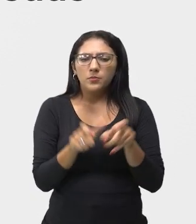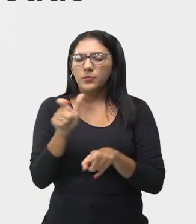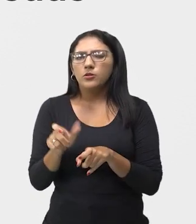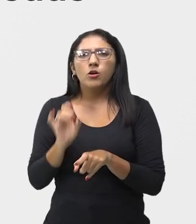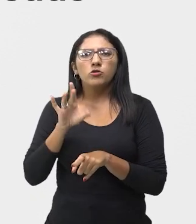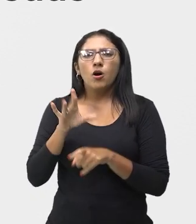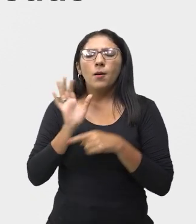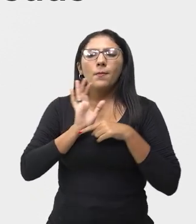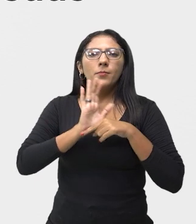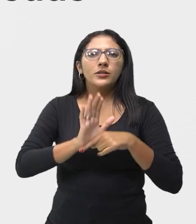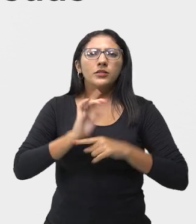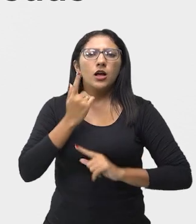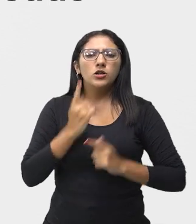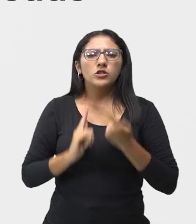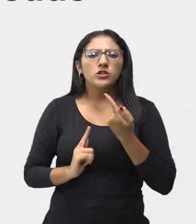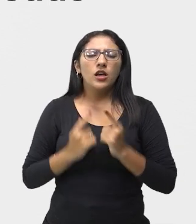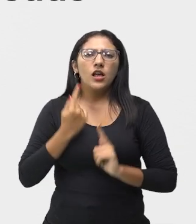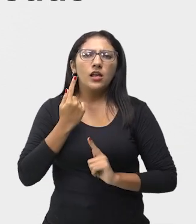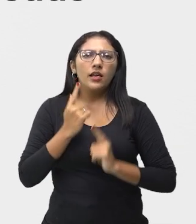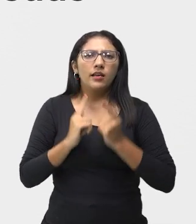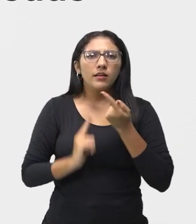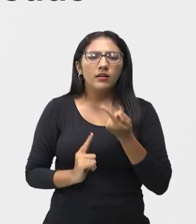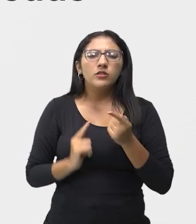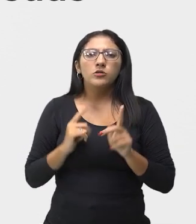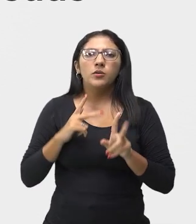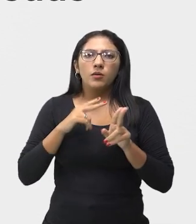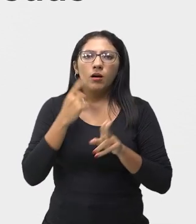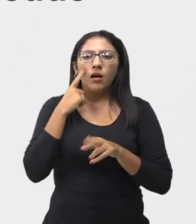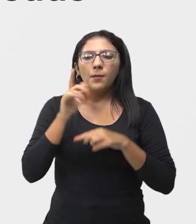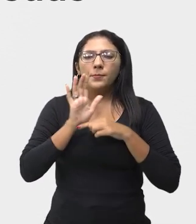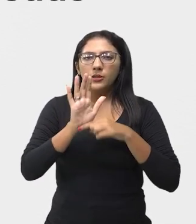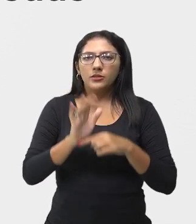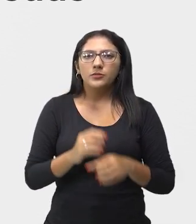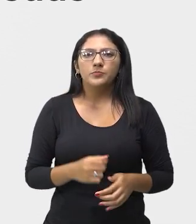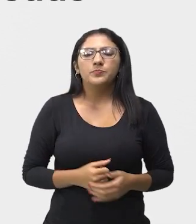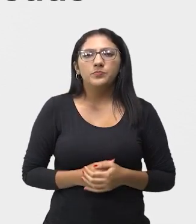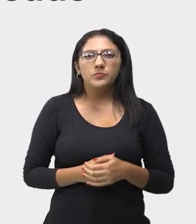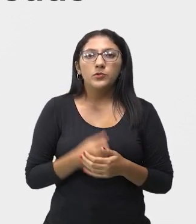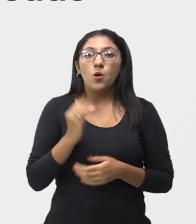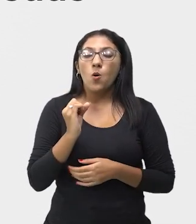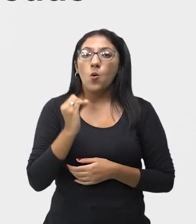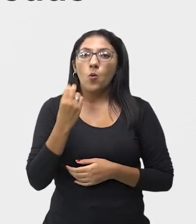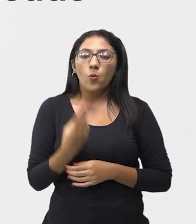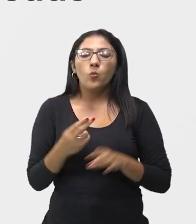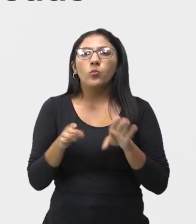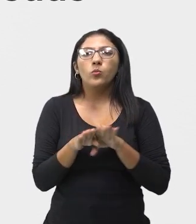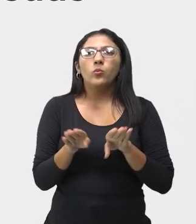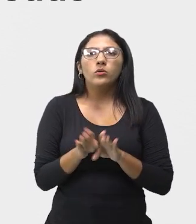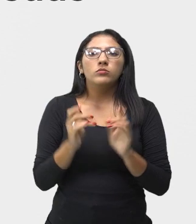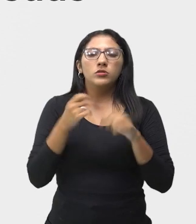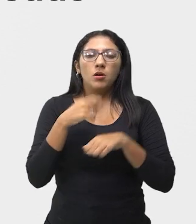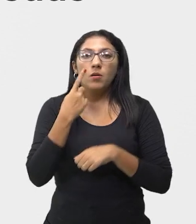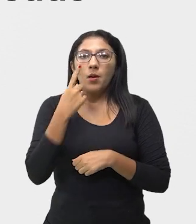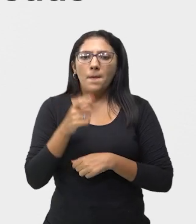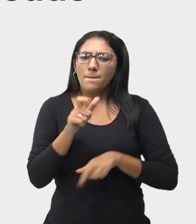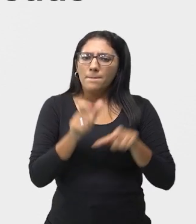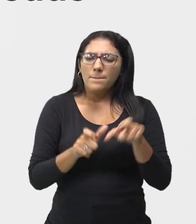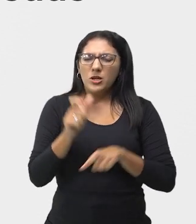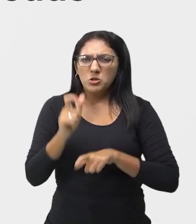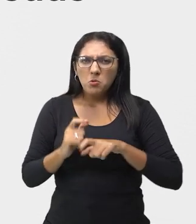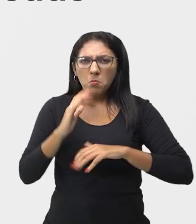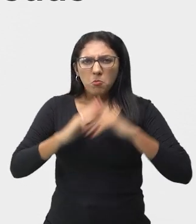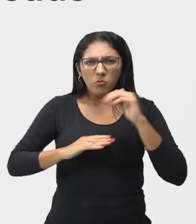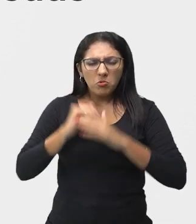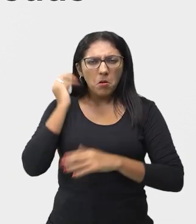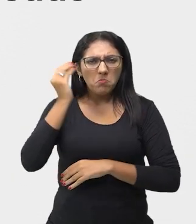só fazendo o gesto conforme é narrado. Ou abstrata, quando o profissional enfoca